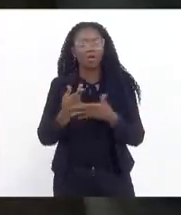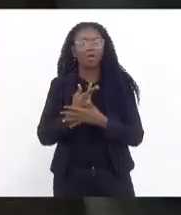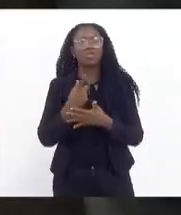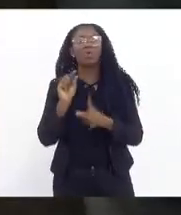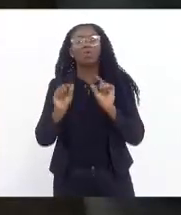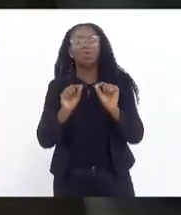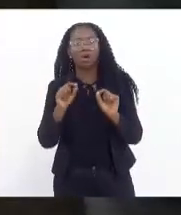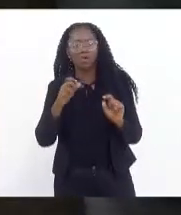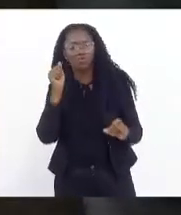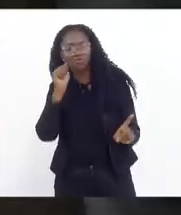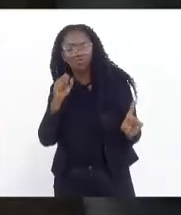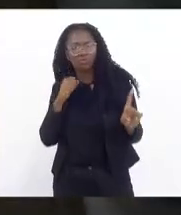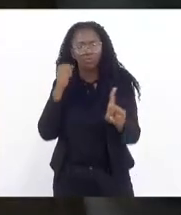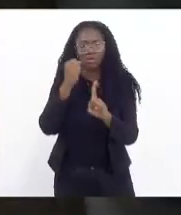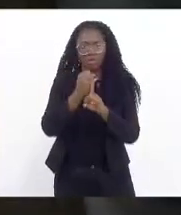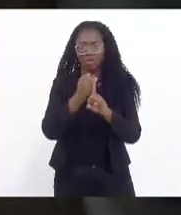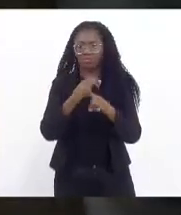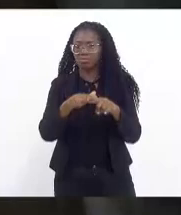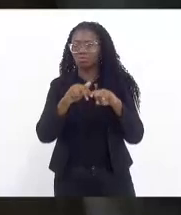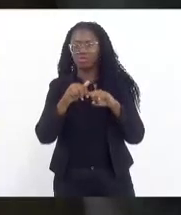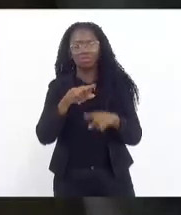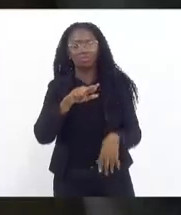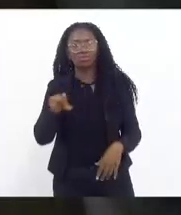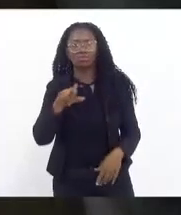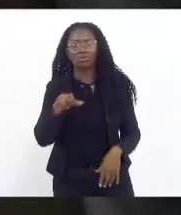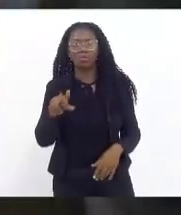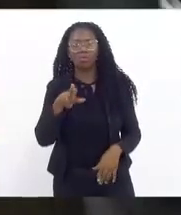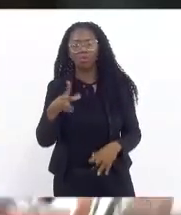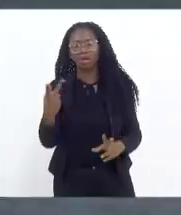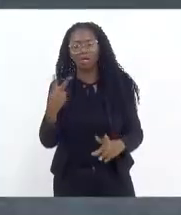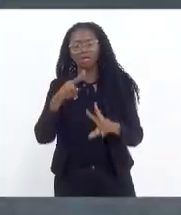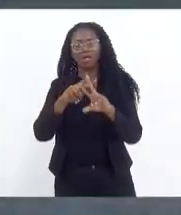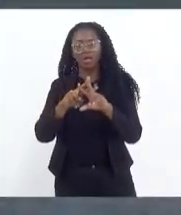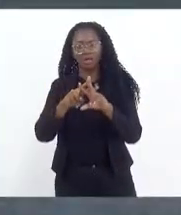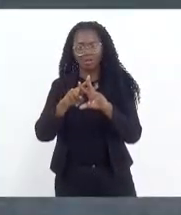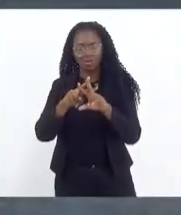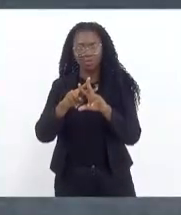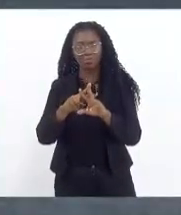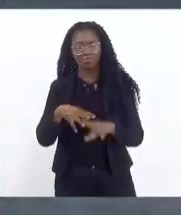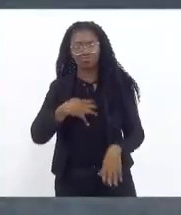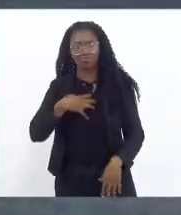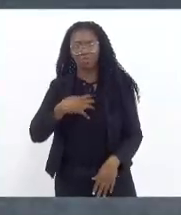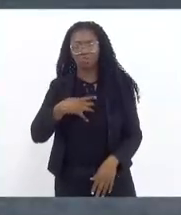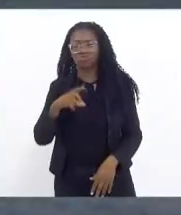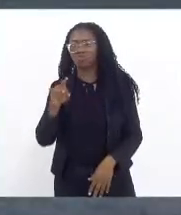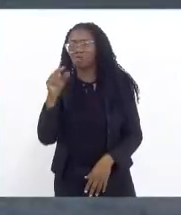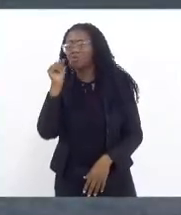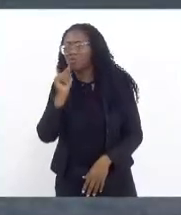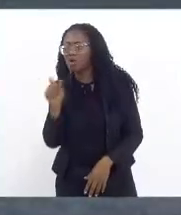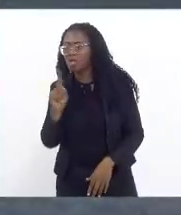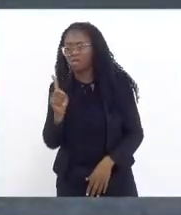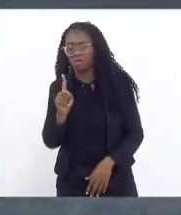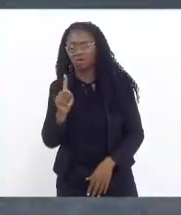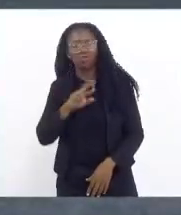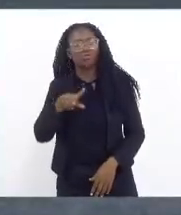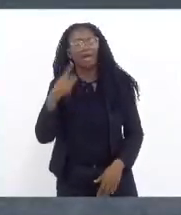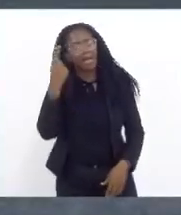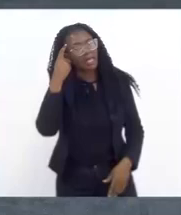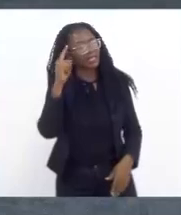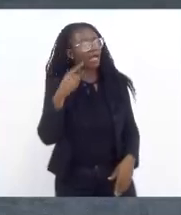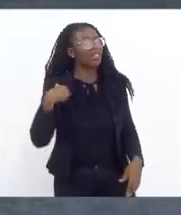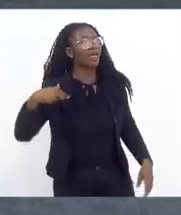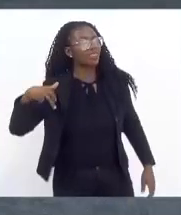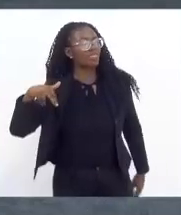feminicídio por isso que ele não é um crime de ódio pelas mulheres tão somente não é a ideia que um homem vai sair pela rua